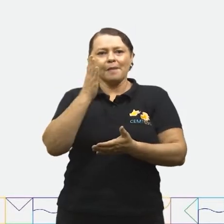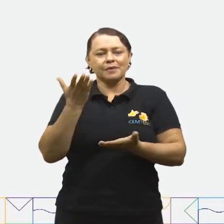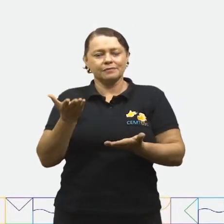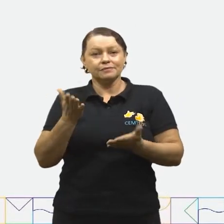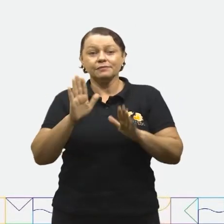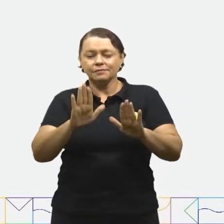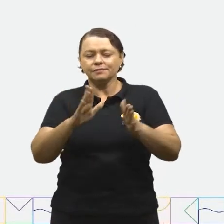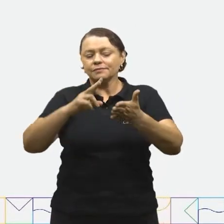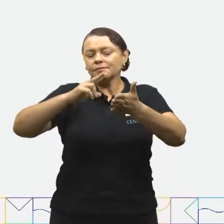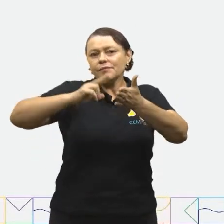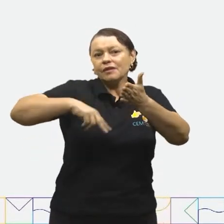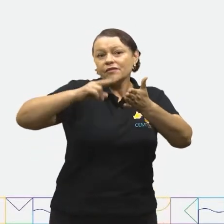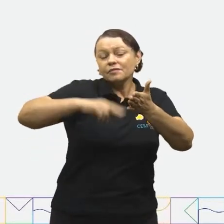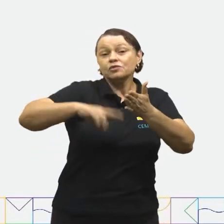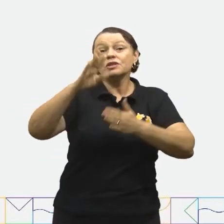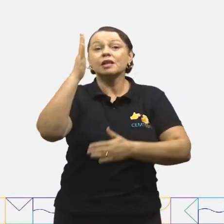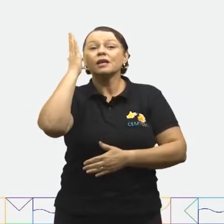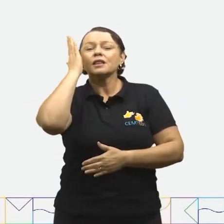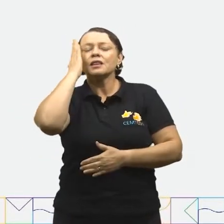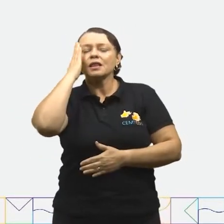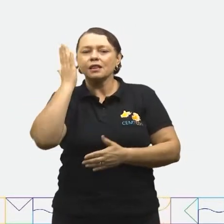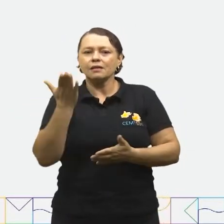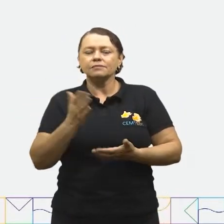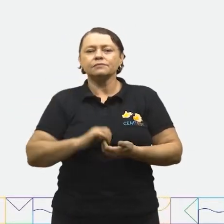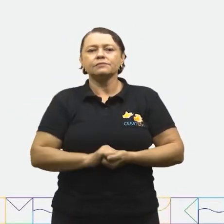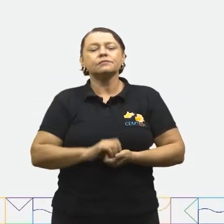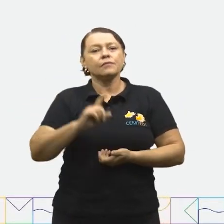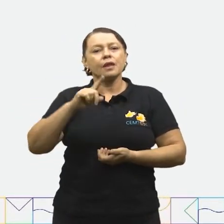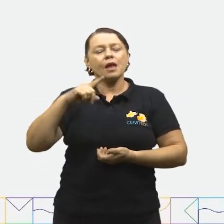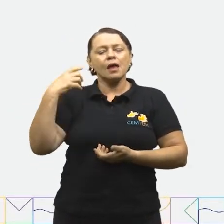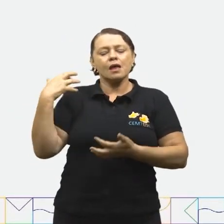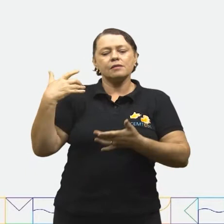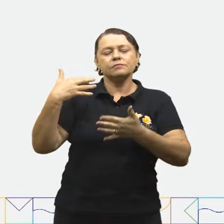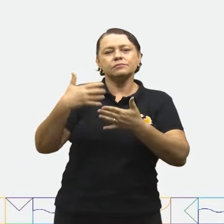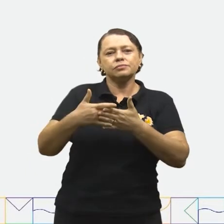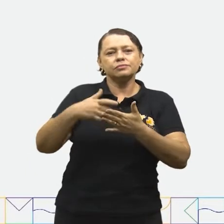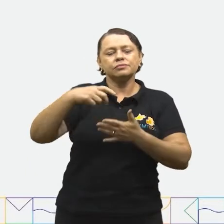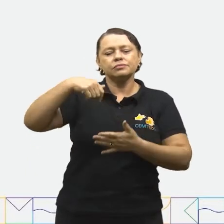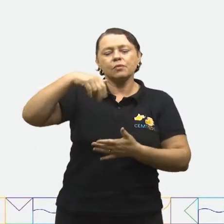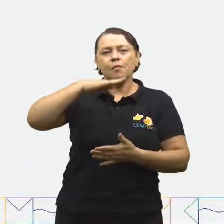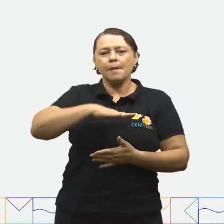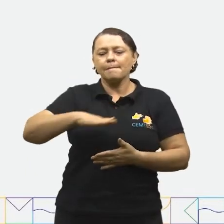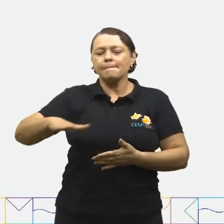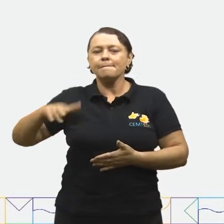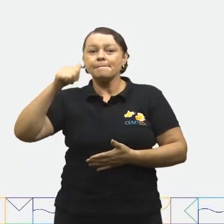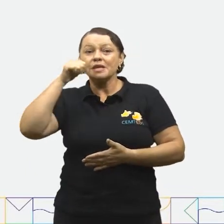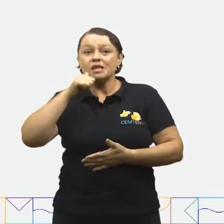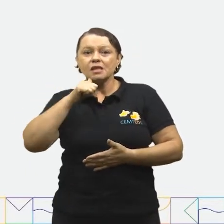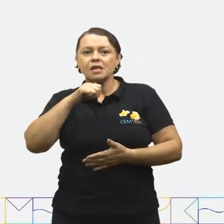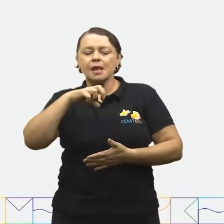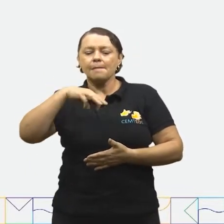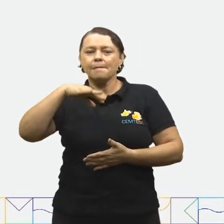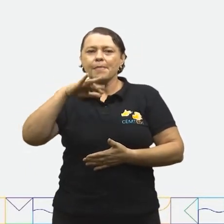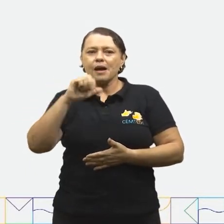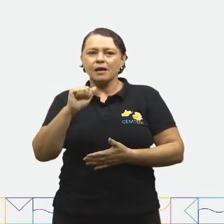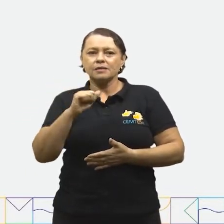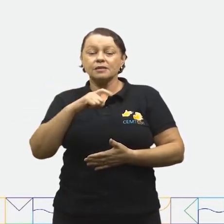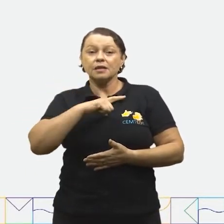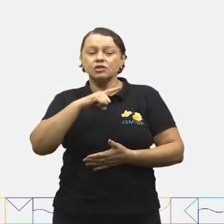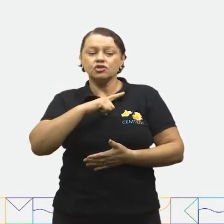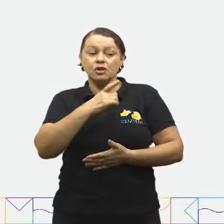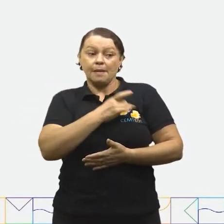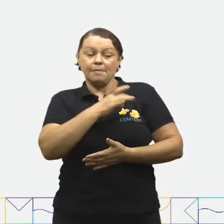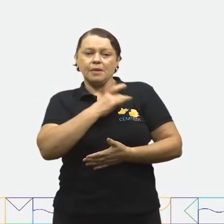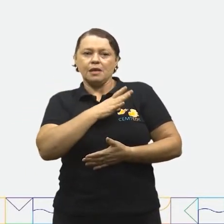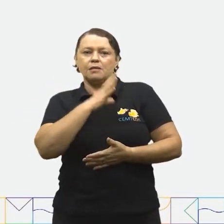-lo e tentar entendê-lo? Era uma vez uma menina chamada Márcia. Ela tinha muito medo. Márcia aceitou,